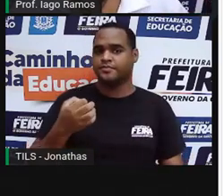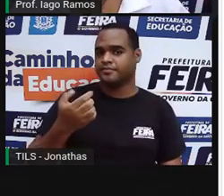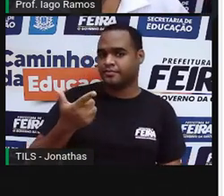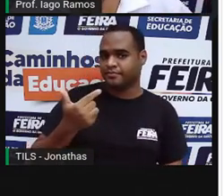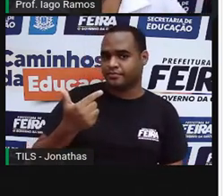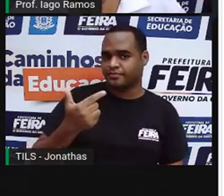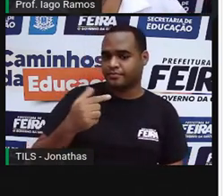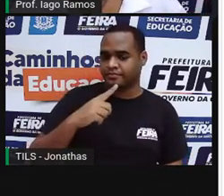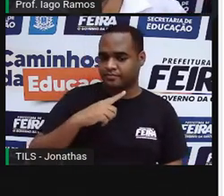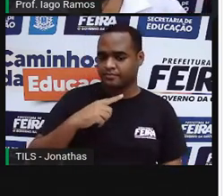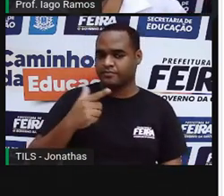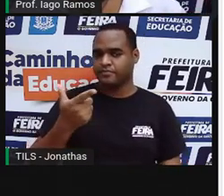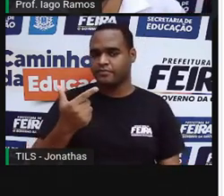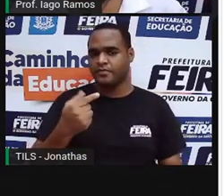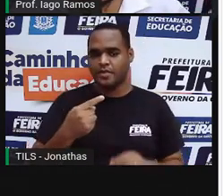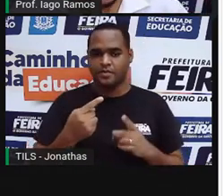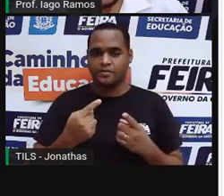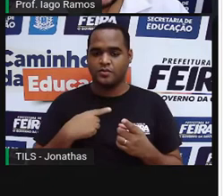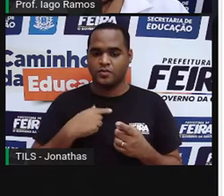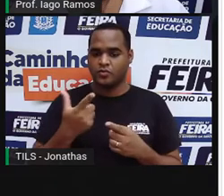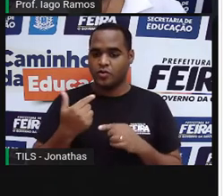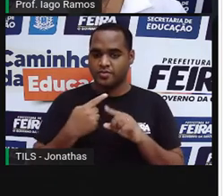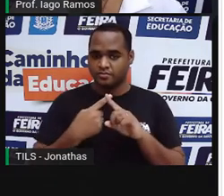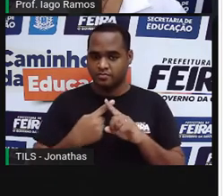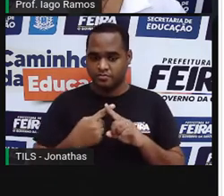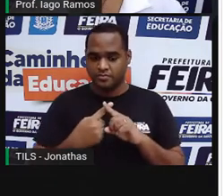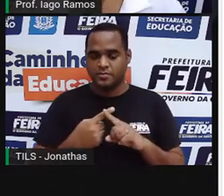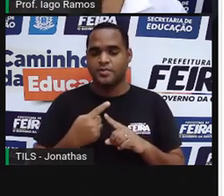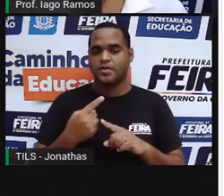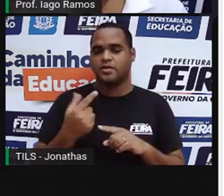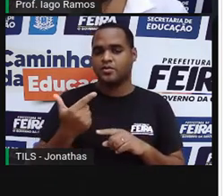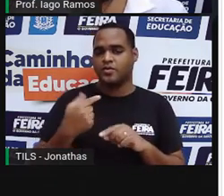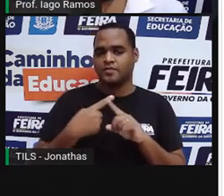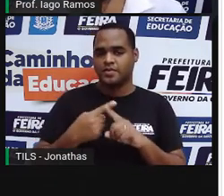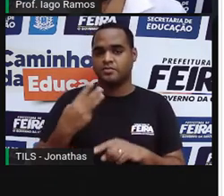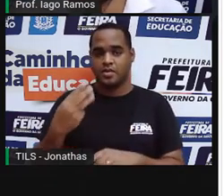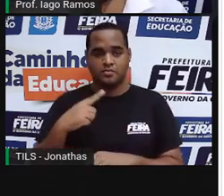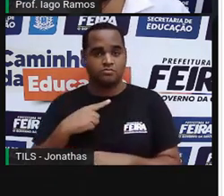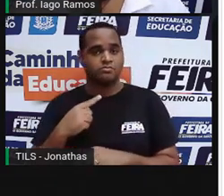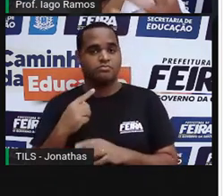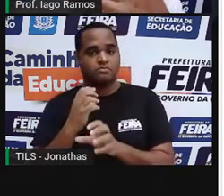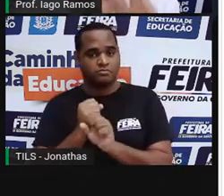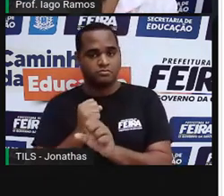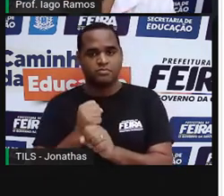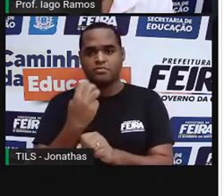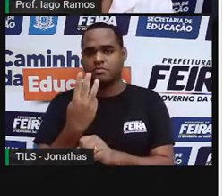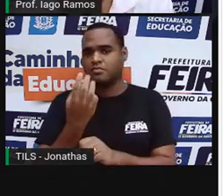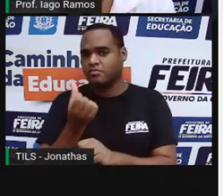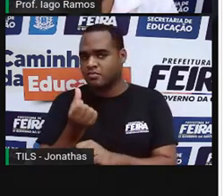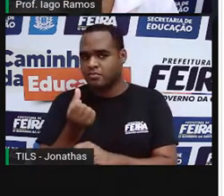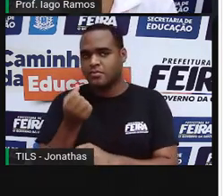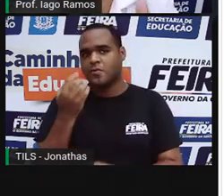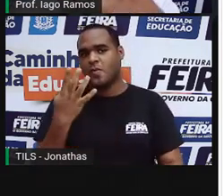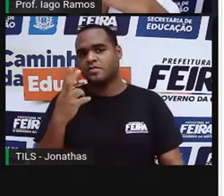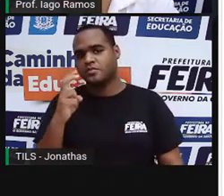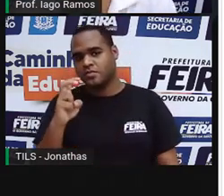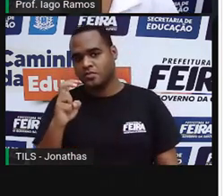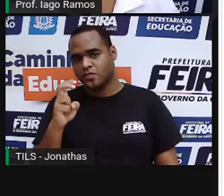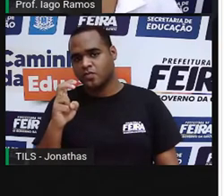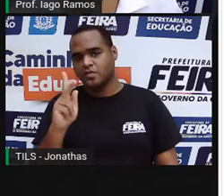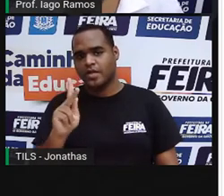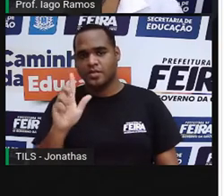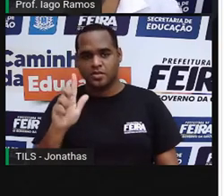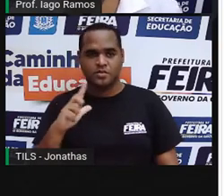36 multiplica por 3. 12 anos vezes 3 dá 36 anos. 45 kg para